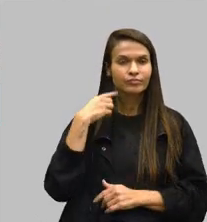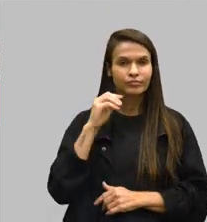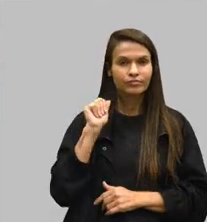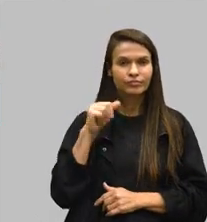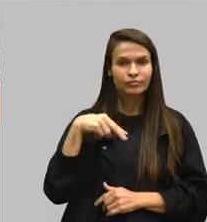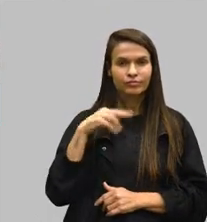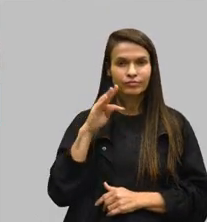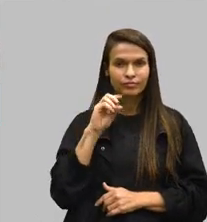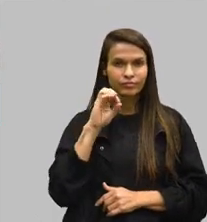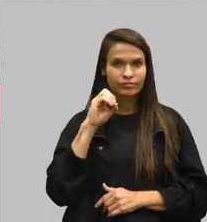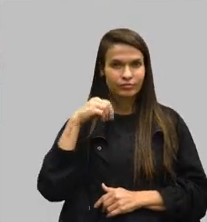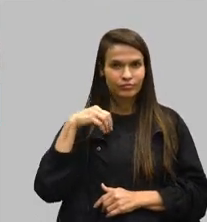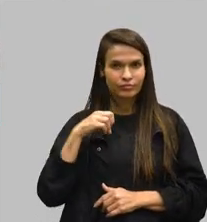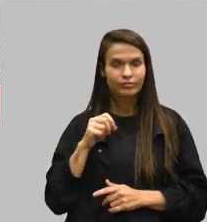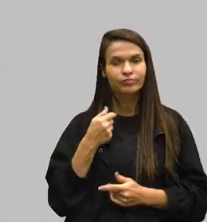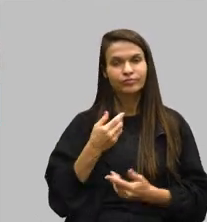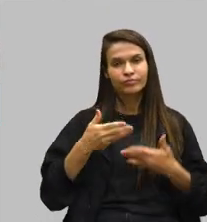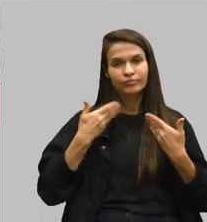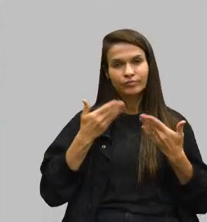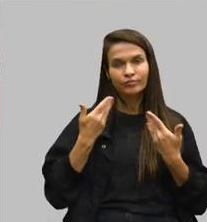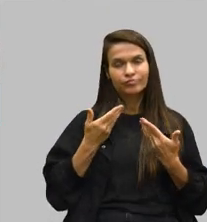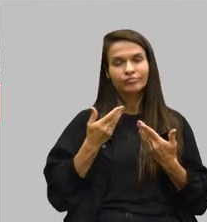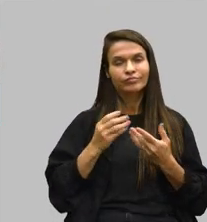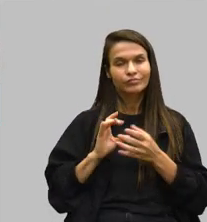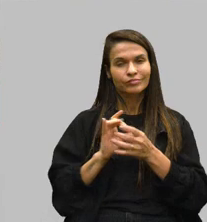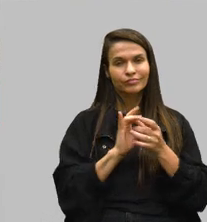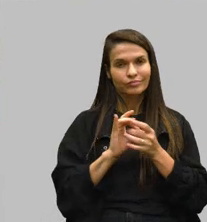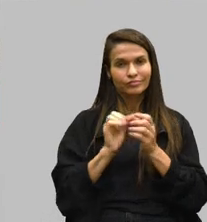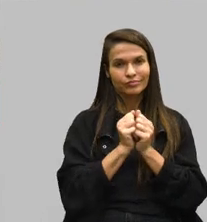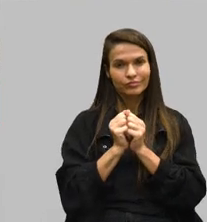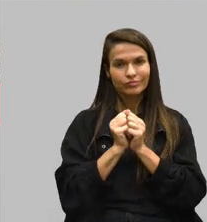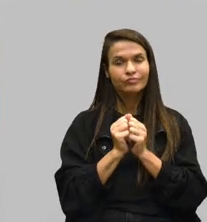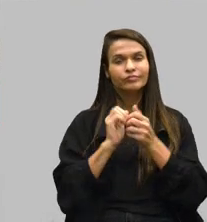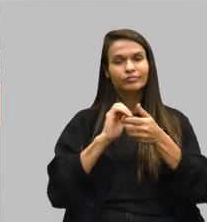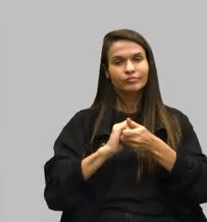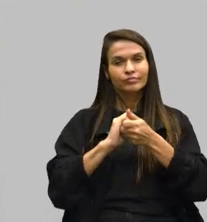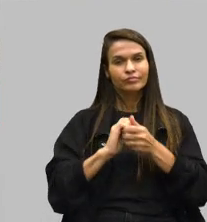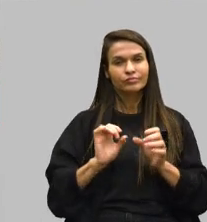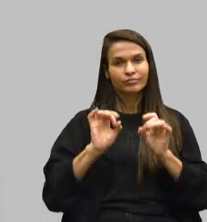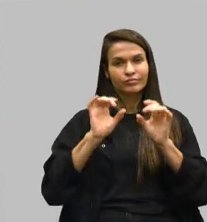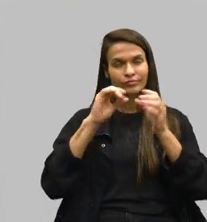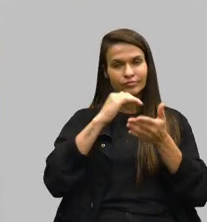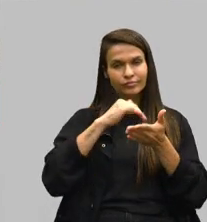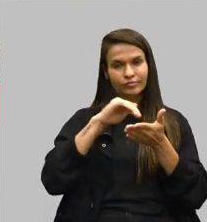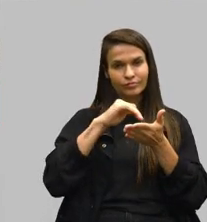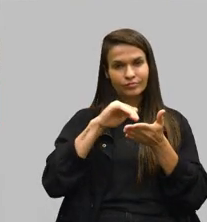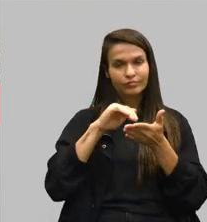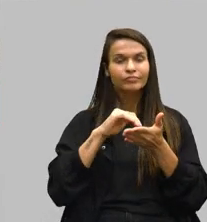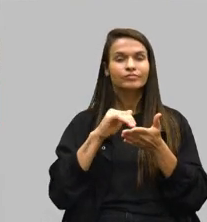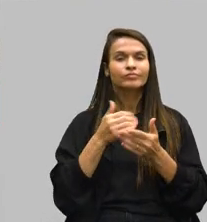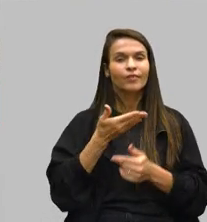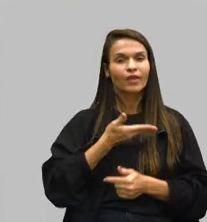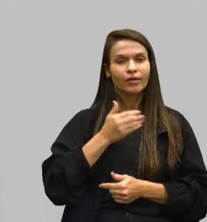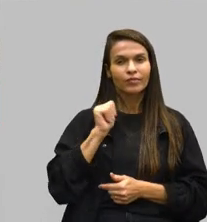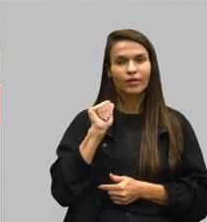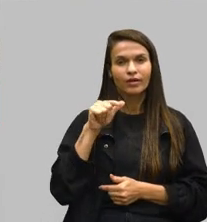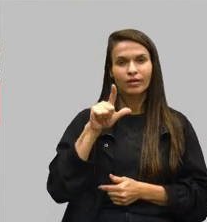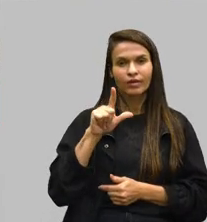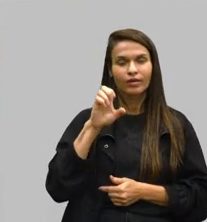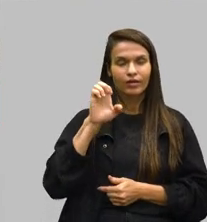alegria estar aqui dividindo essa legislatura com vocês, cumprimentar de forma muito especial a secretária amiga Alê. Alê,